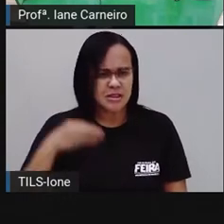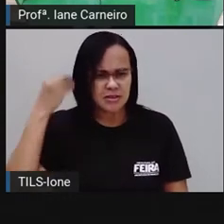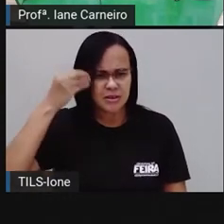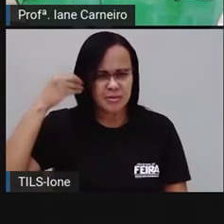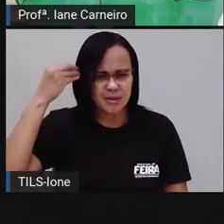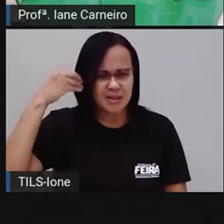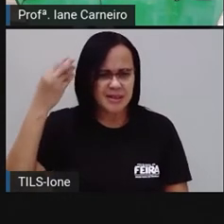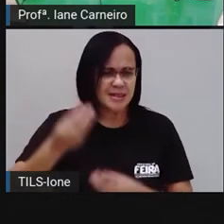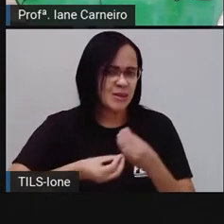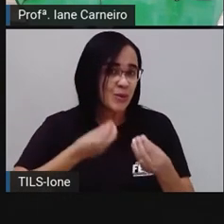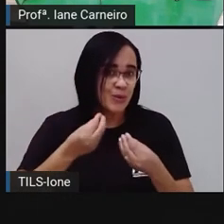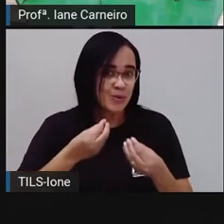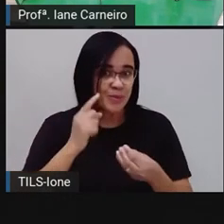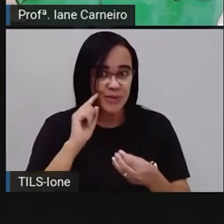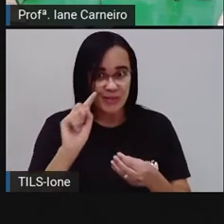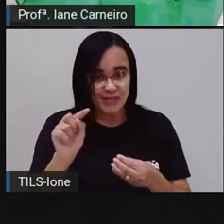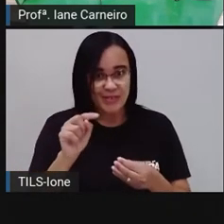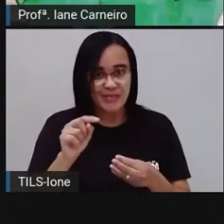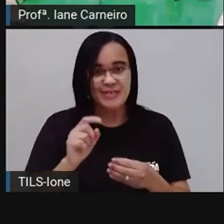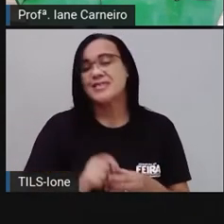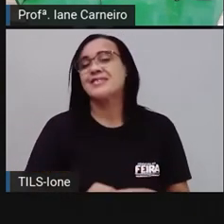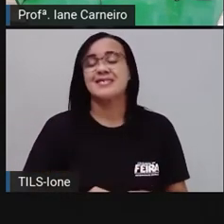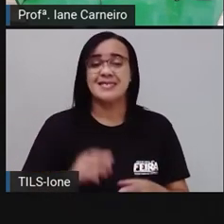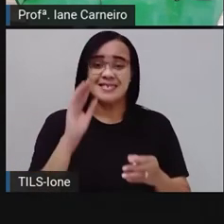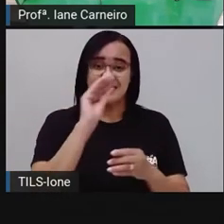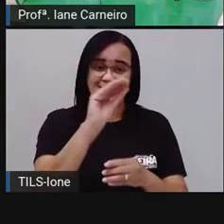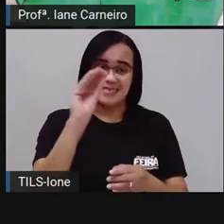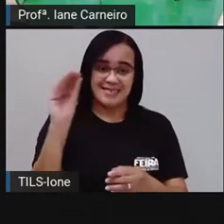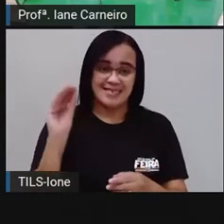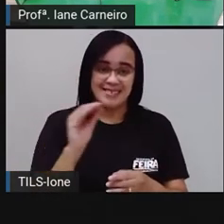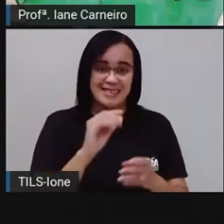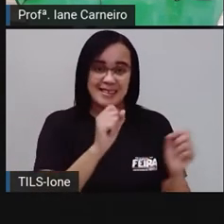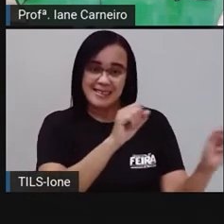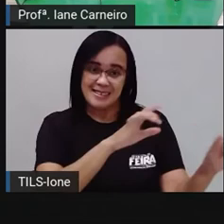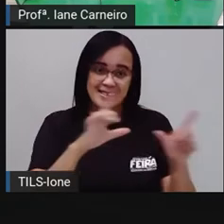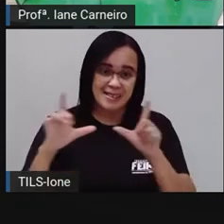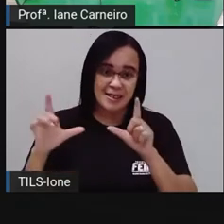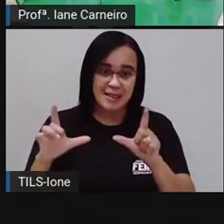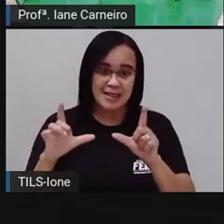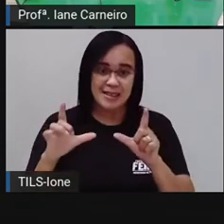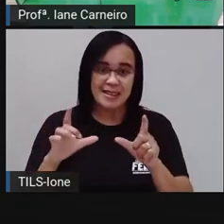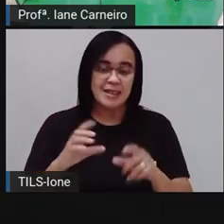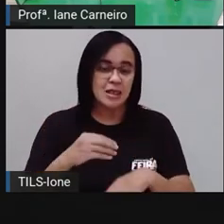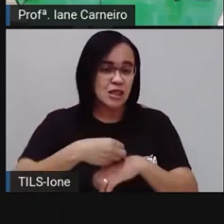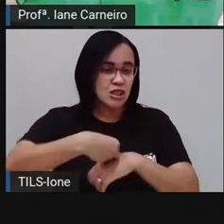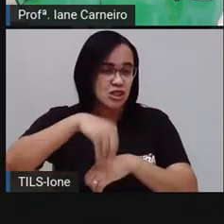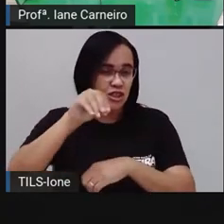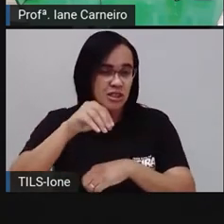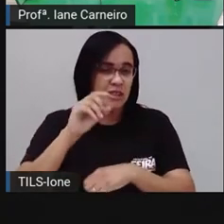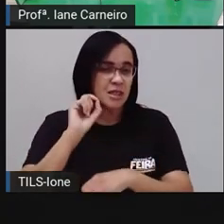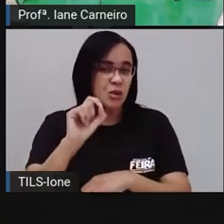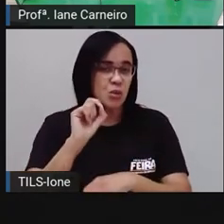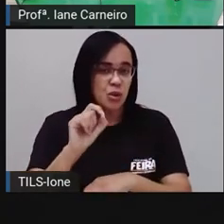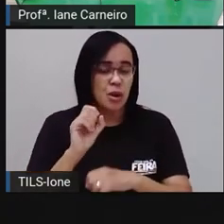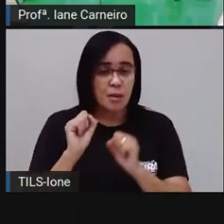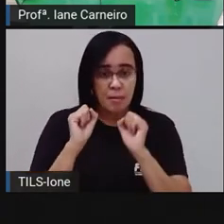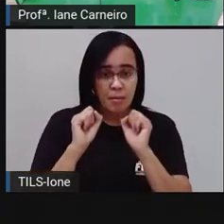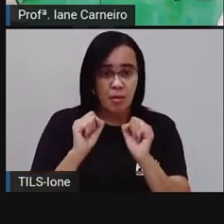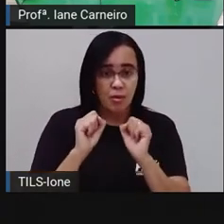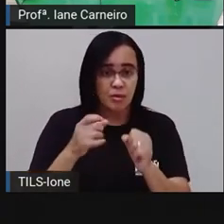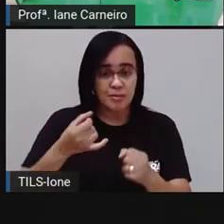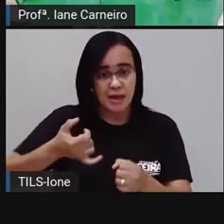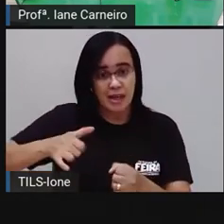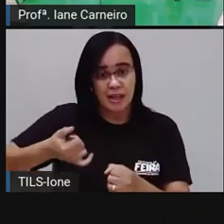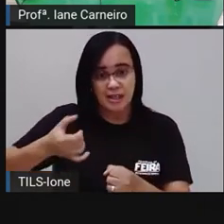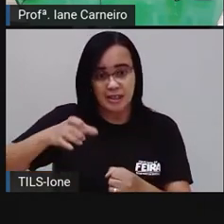A Pró colocou aqui no slide também para vocês verem, ó, uma dica que a Pró está dando, ó, que essa xícara aqui, desse formato, ela